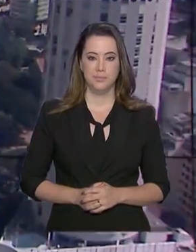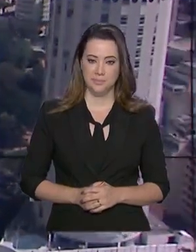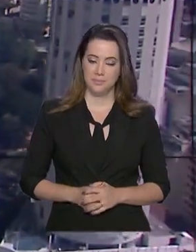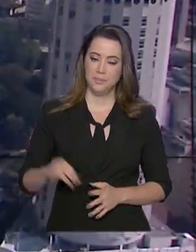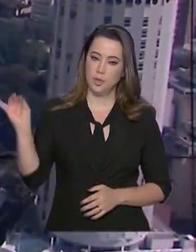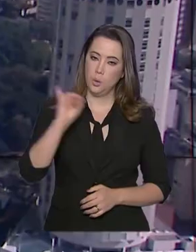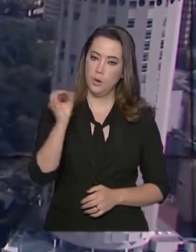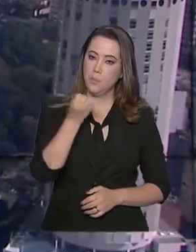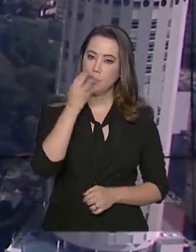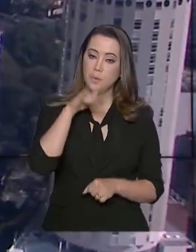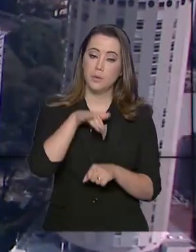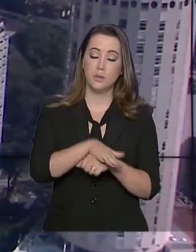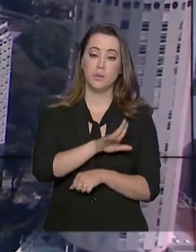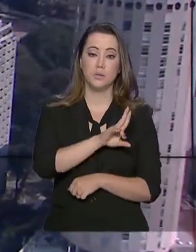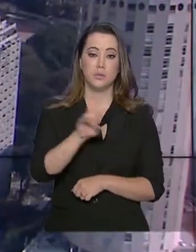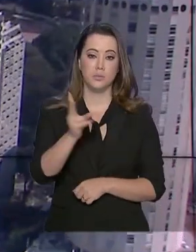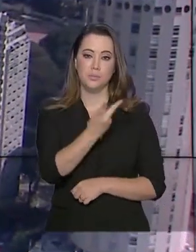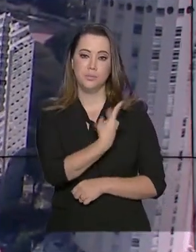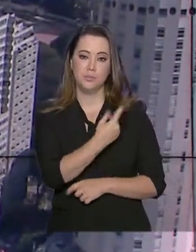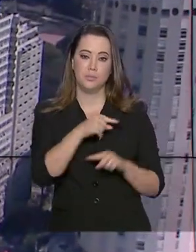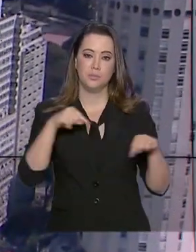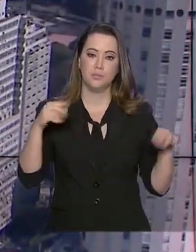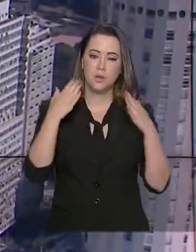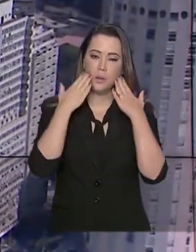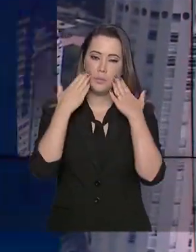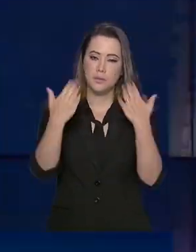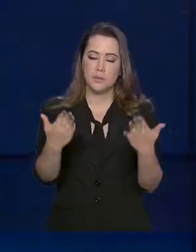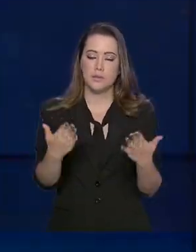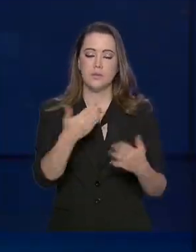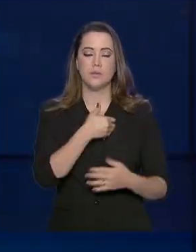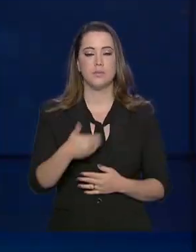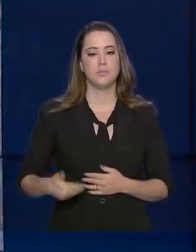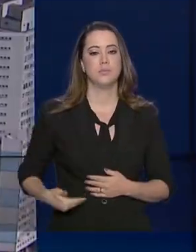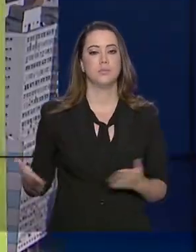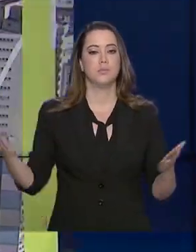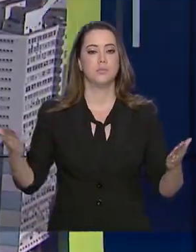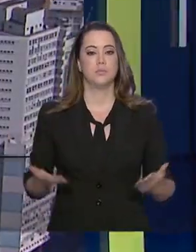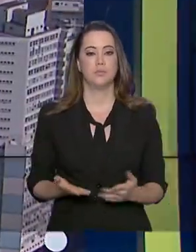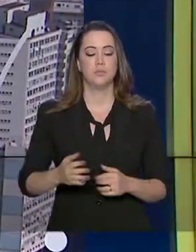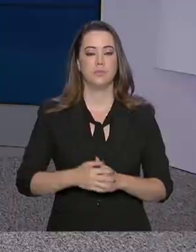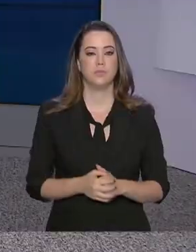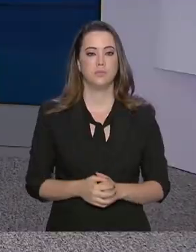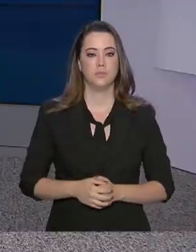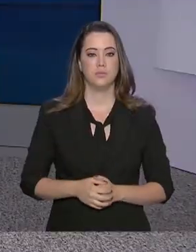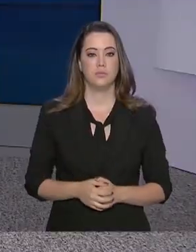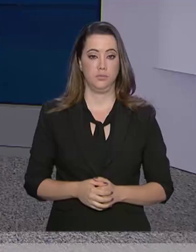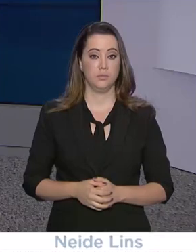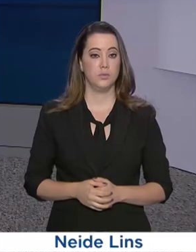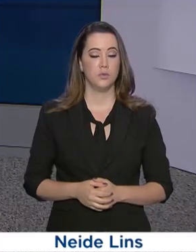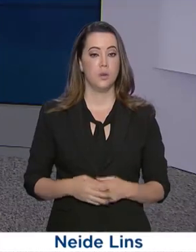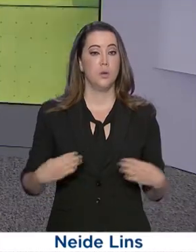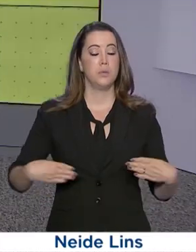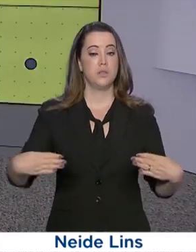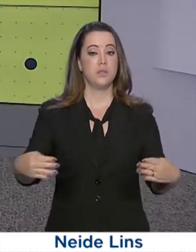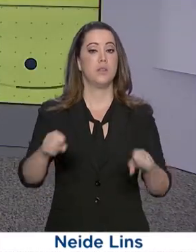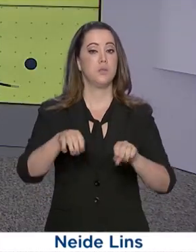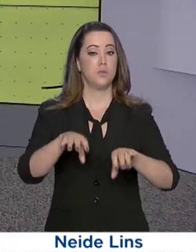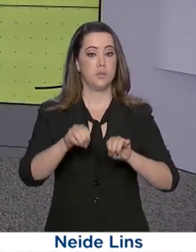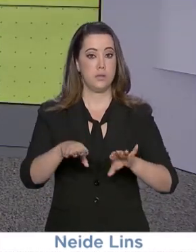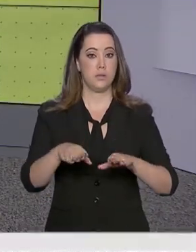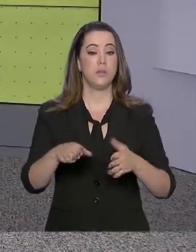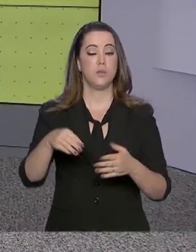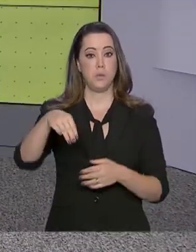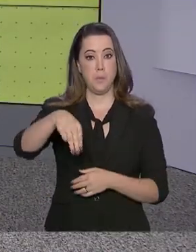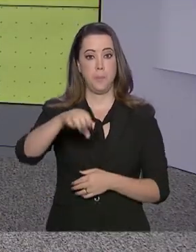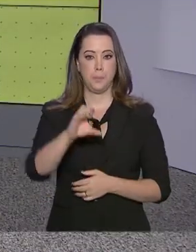Olá, boa noite, eu sou Roberto Camargo e seguimos juntos em mais uma edição do Governo Agora. O Ministério da Educação anunciou